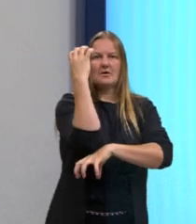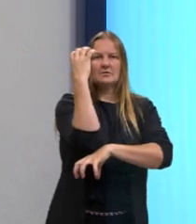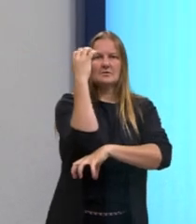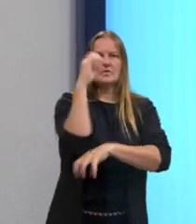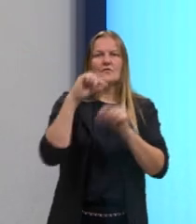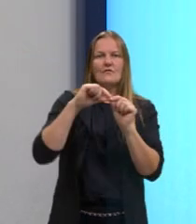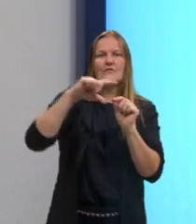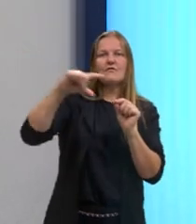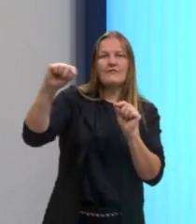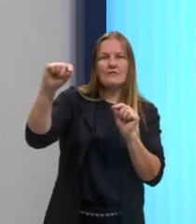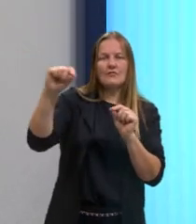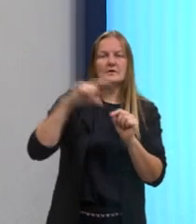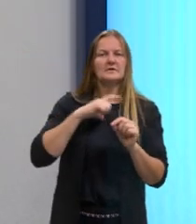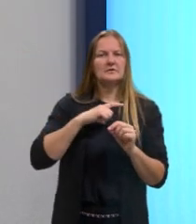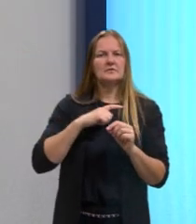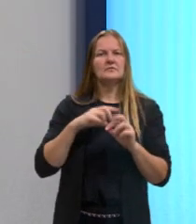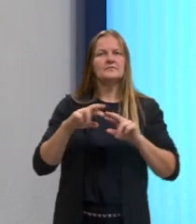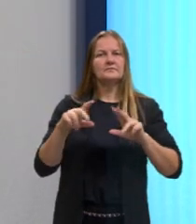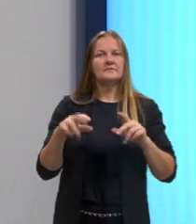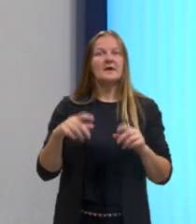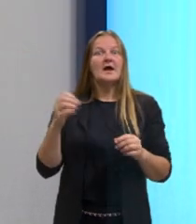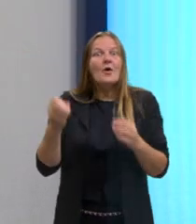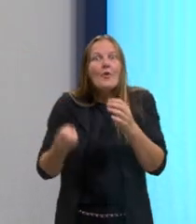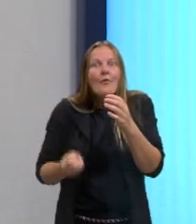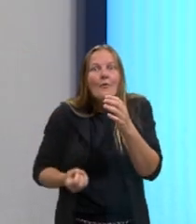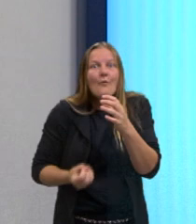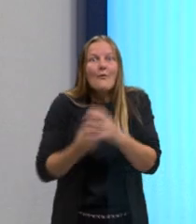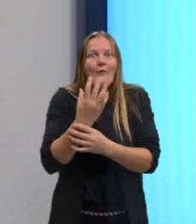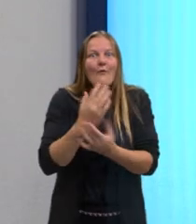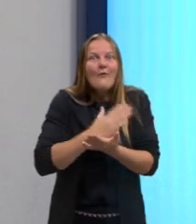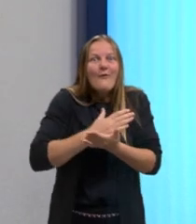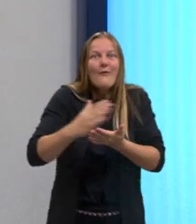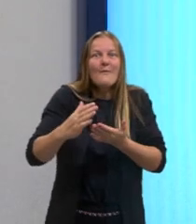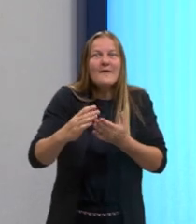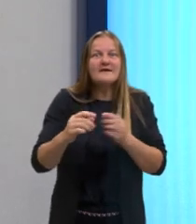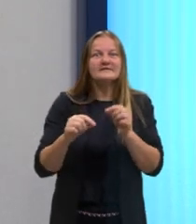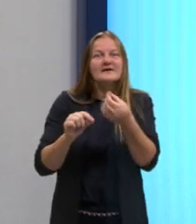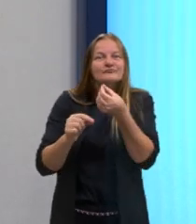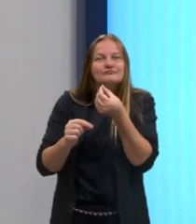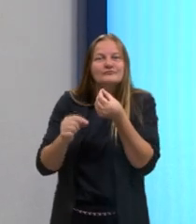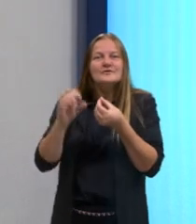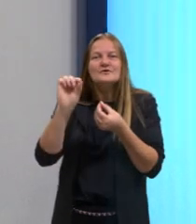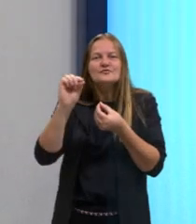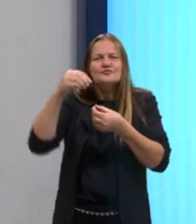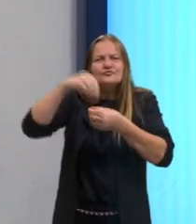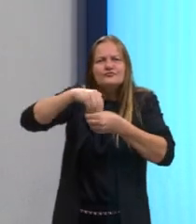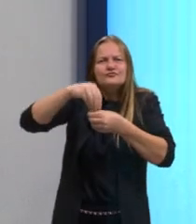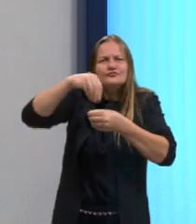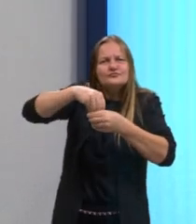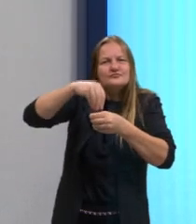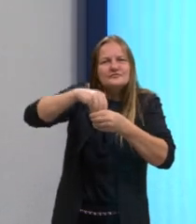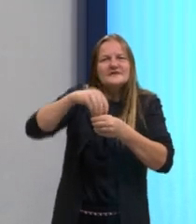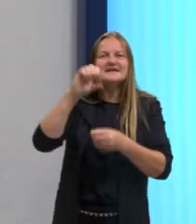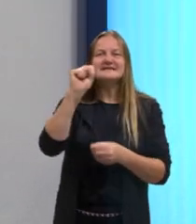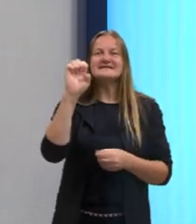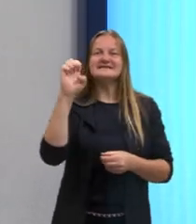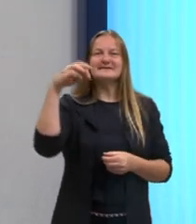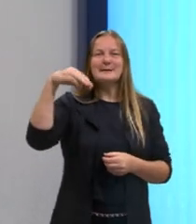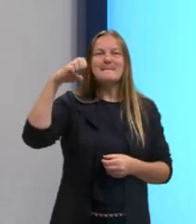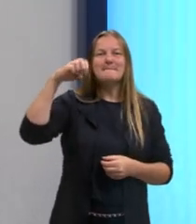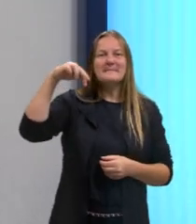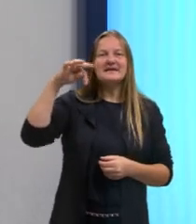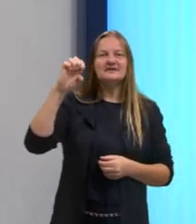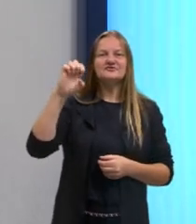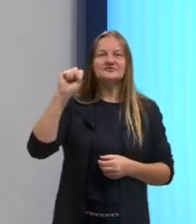folhas. Ah, e aqui surgem as sementes, sementes nuas, que a gente costuma falar. A diferença então das